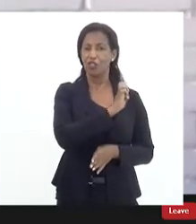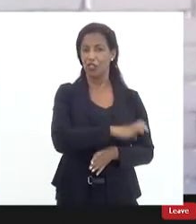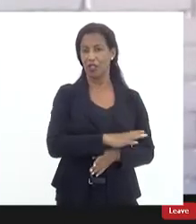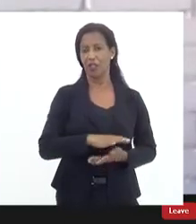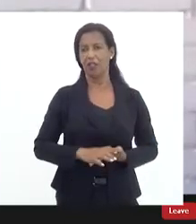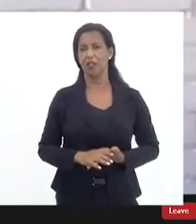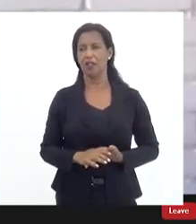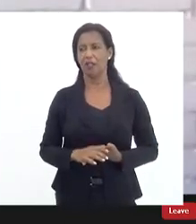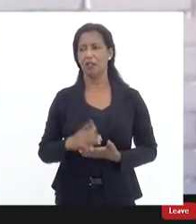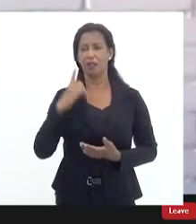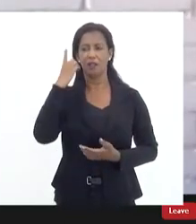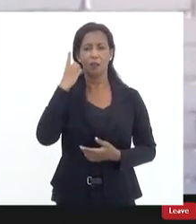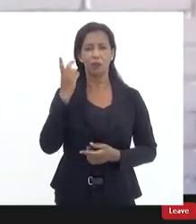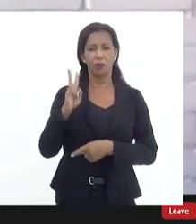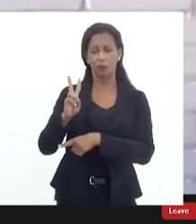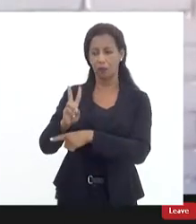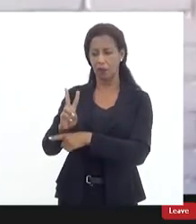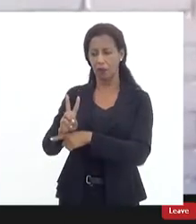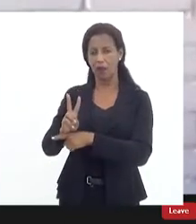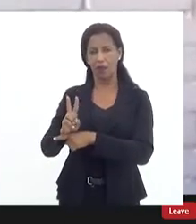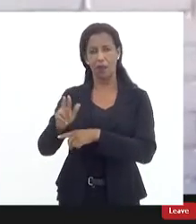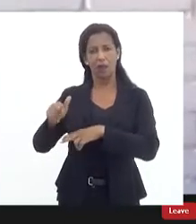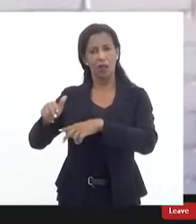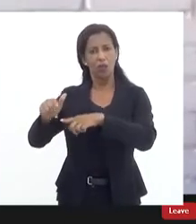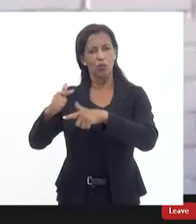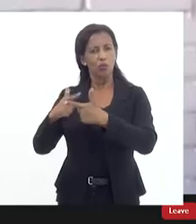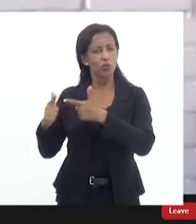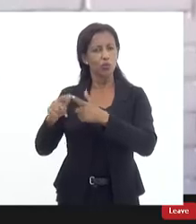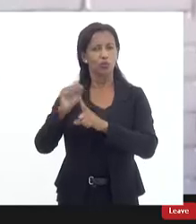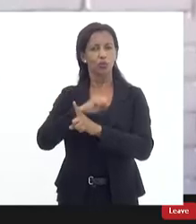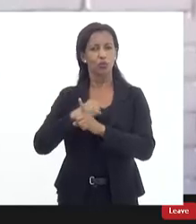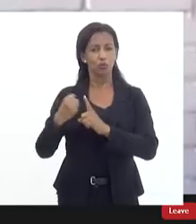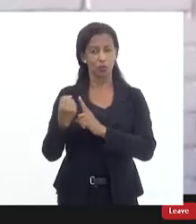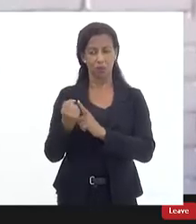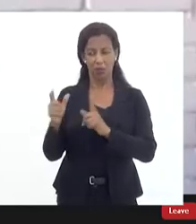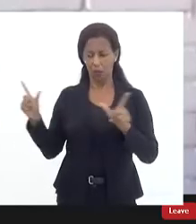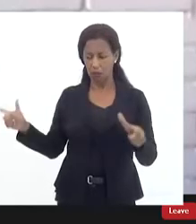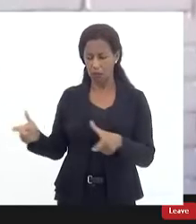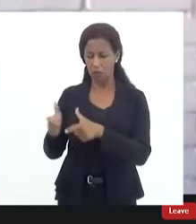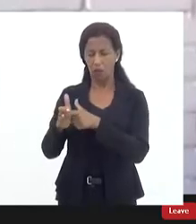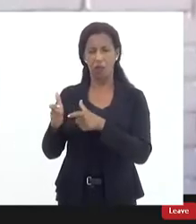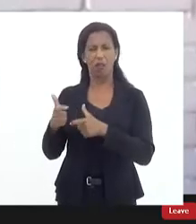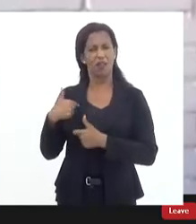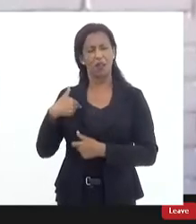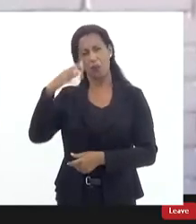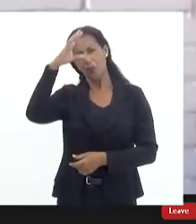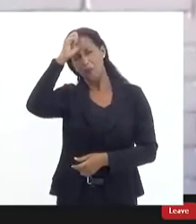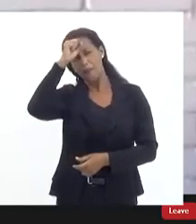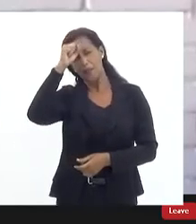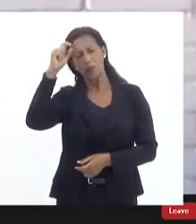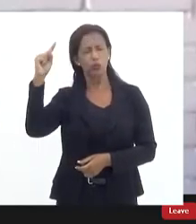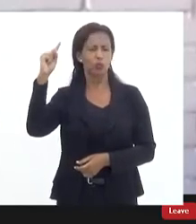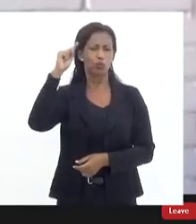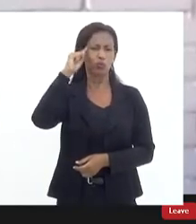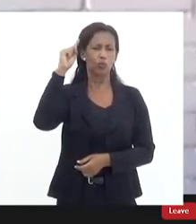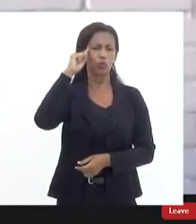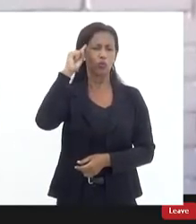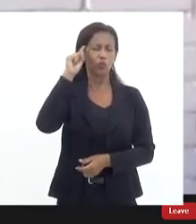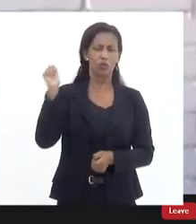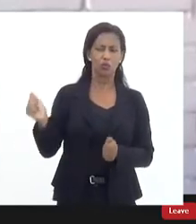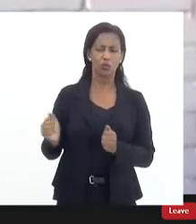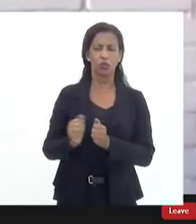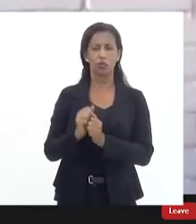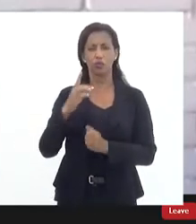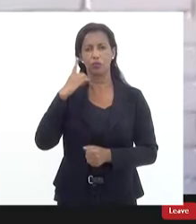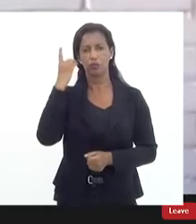defensora das causas sociais e minorias sempre aprendo muito e construo muito aqui com os deputados